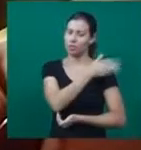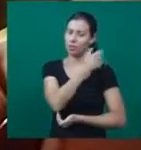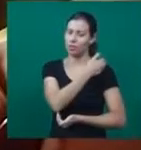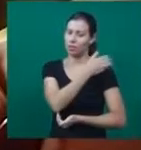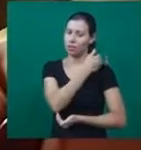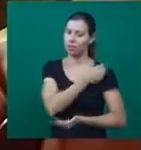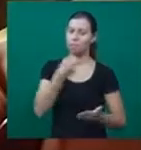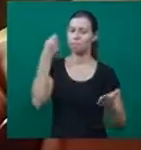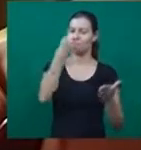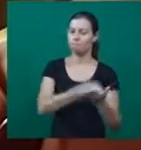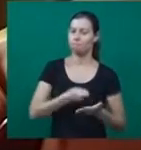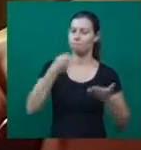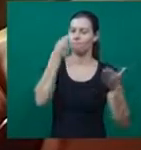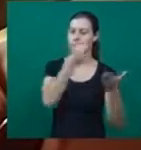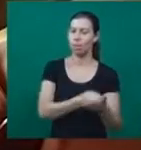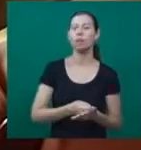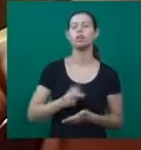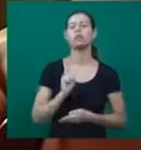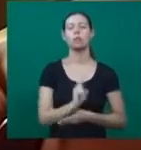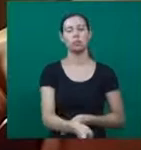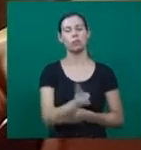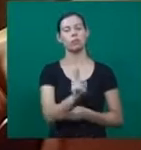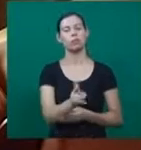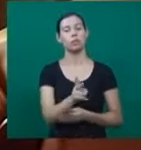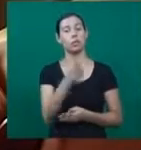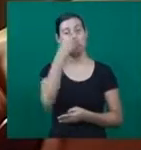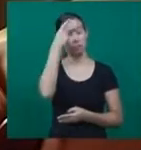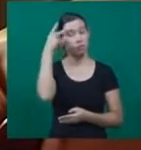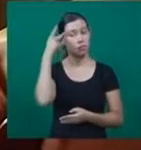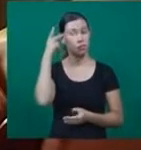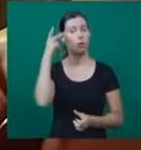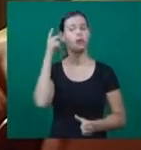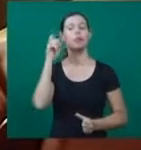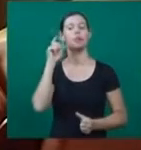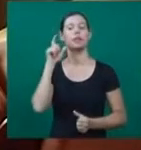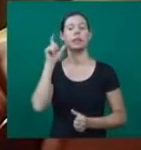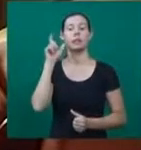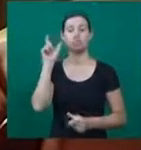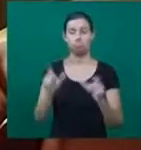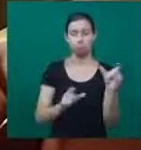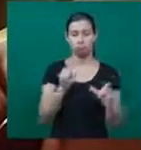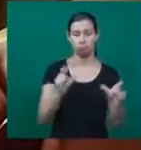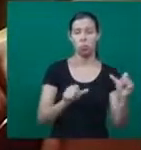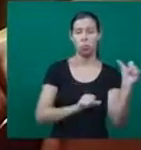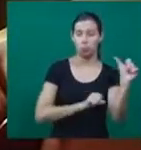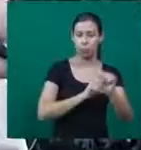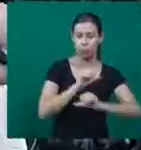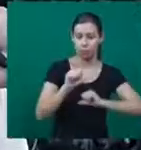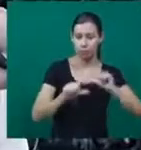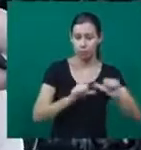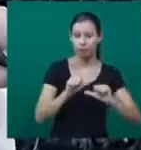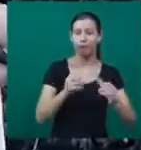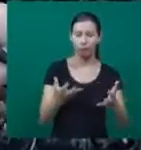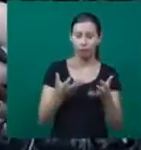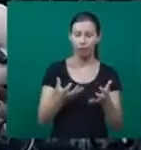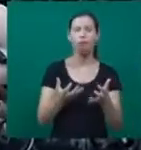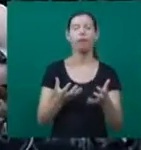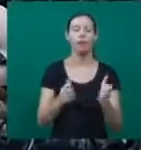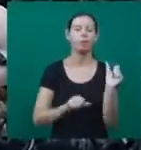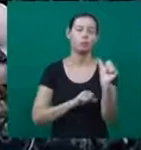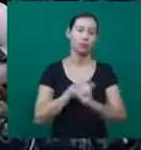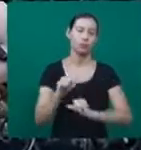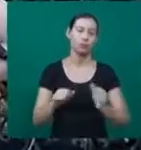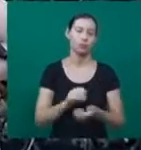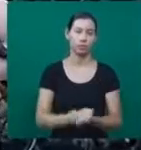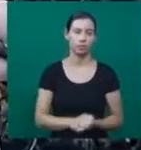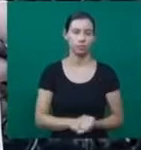frente. Porque isso aí só vai mudar quando as pessoas quererem mudarem. Porque ninguém muda ninguém. Todos nós vamos crescer um